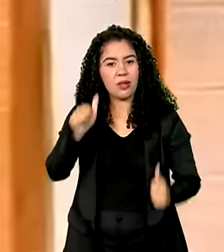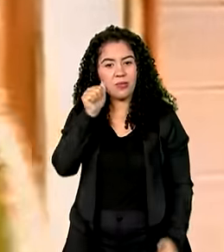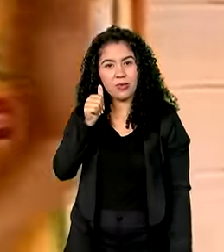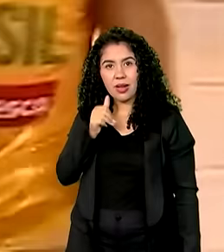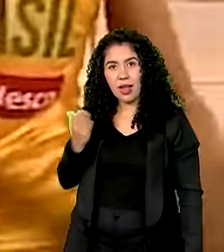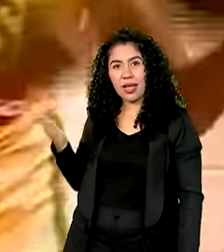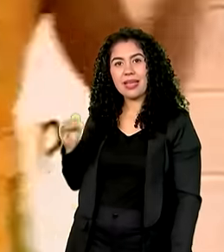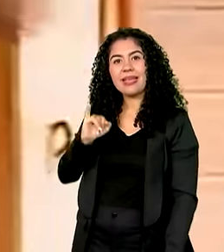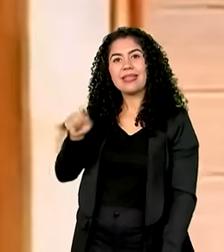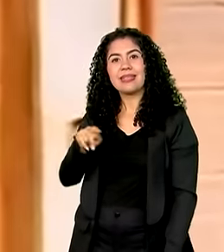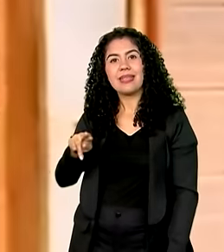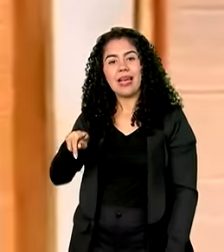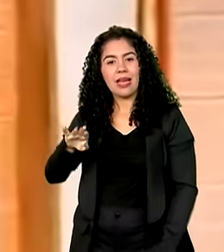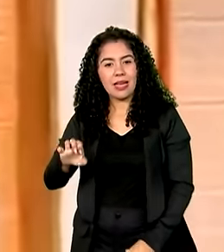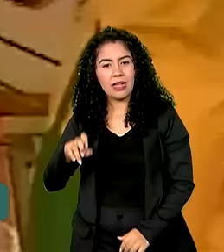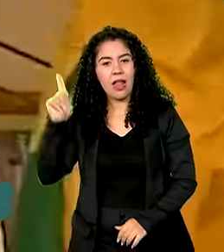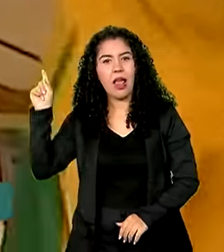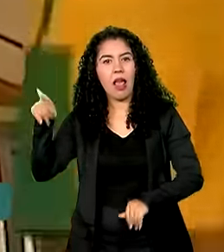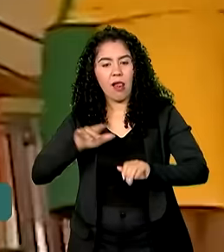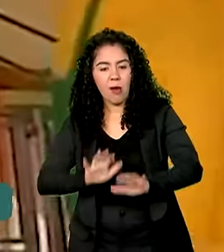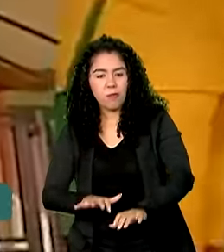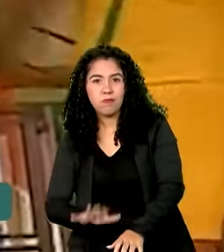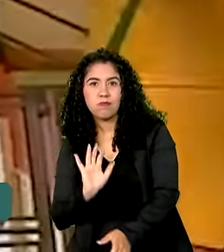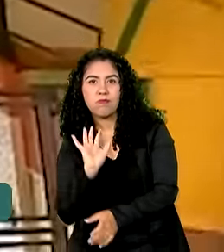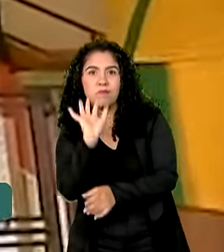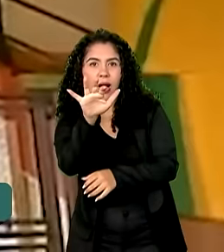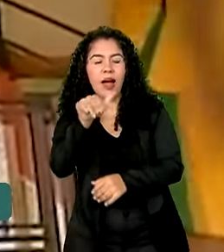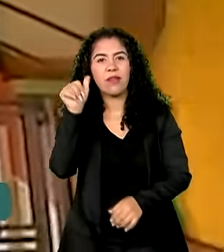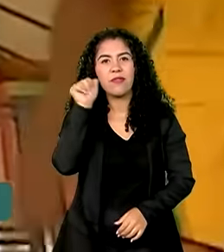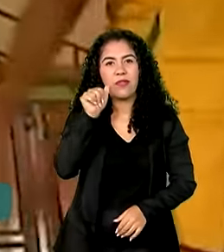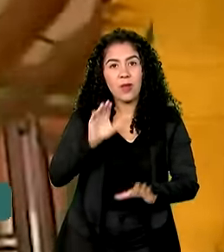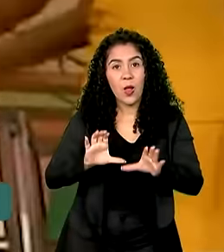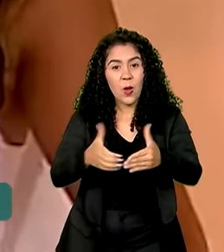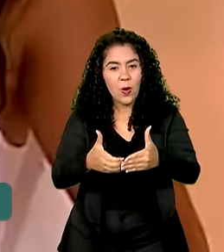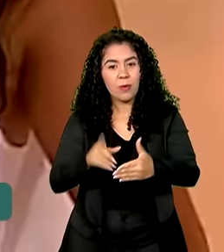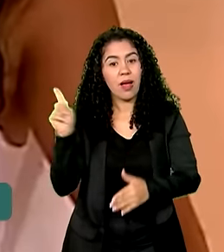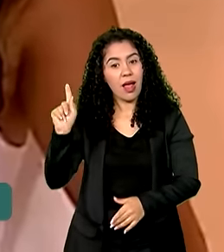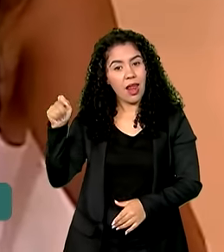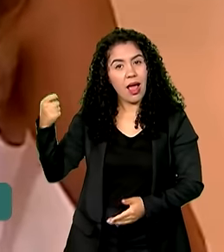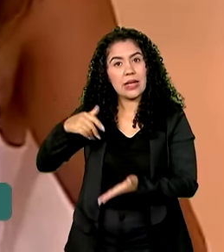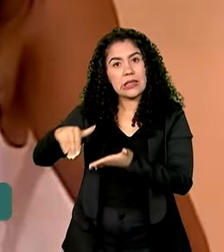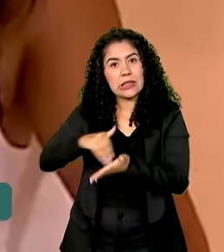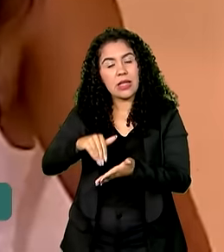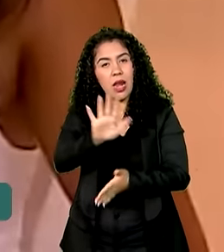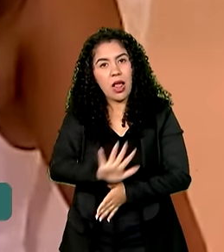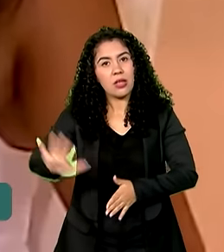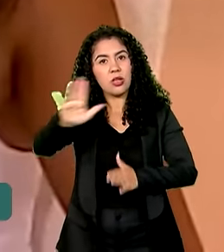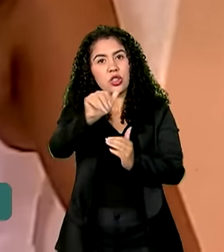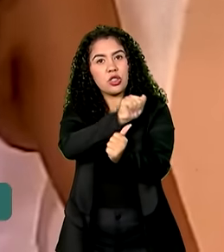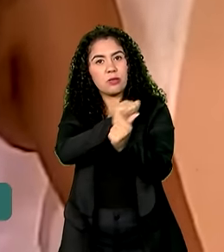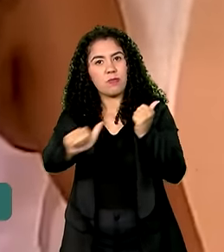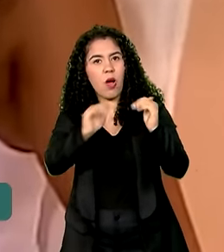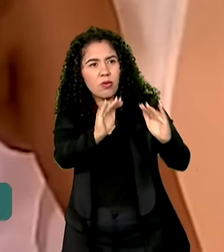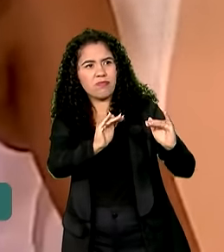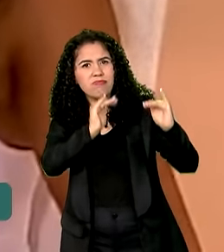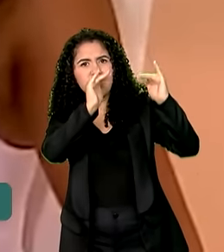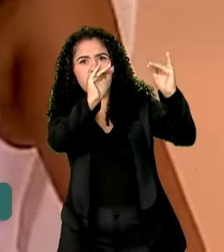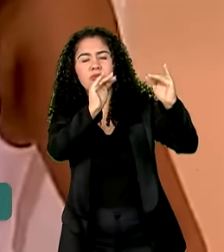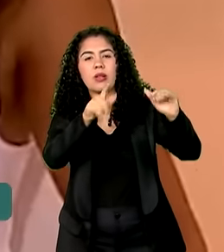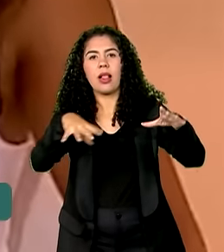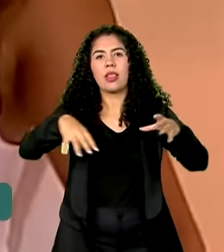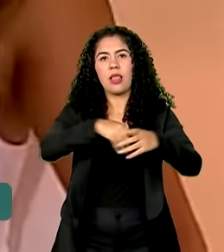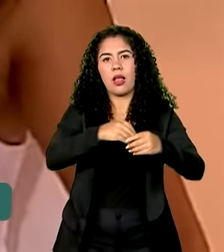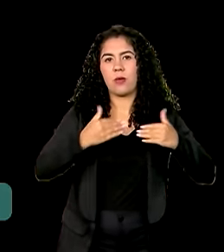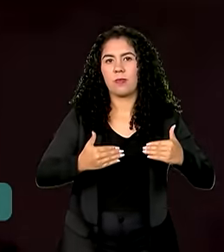atleta da Seleção Brasileira Feminina de Basquete. Hoje, ela é secretária nacional de esportes de alto rendimento do